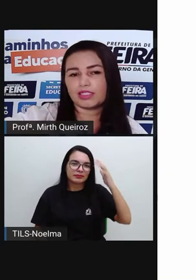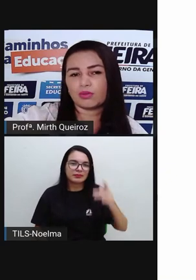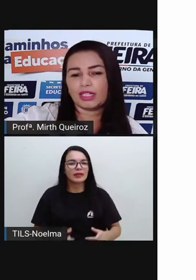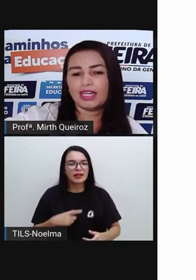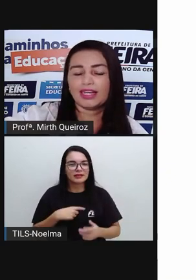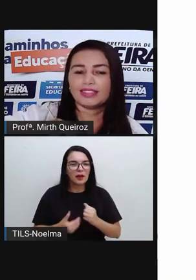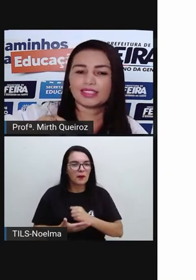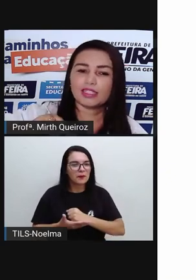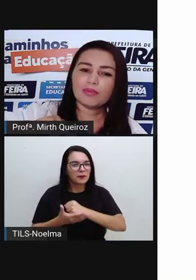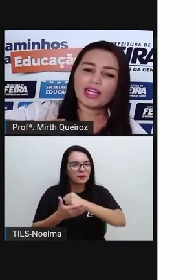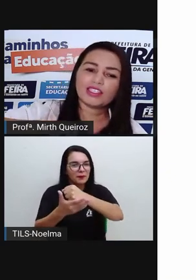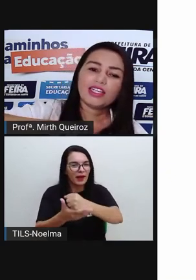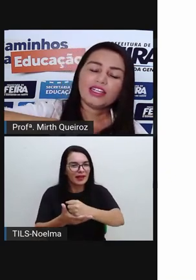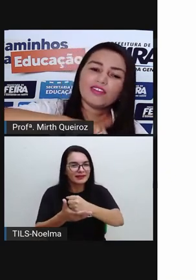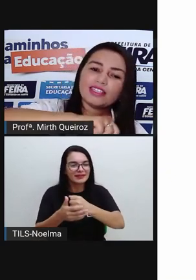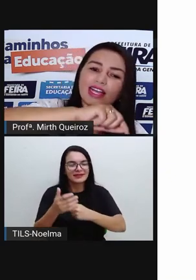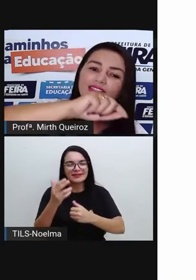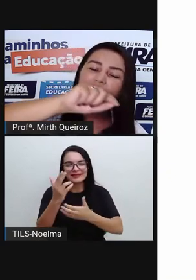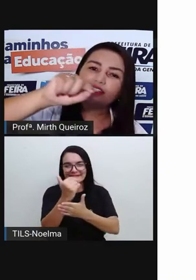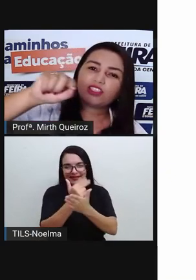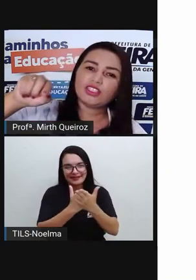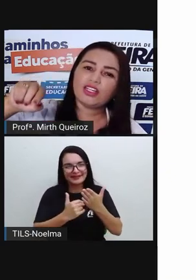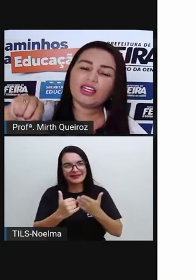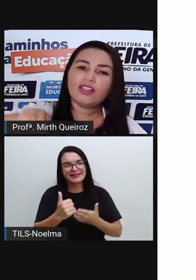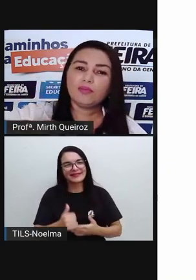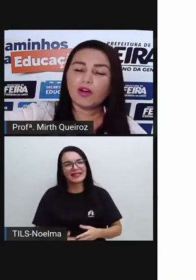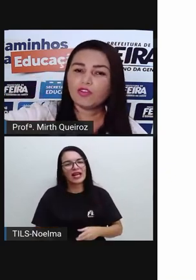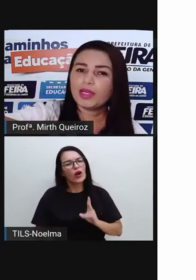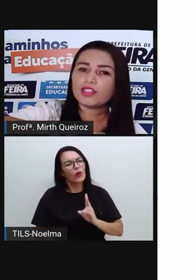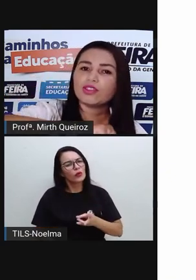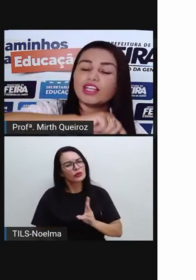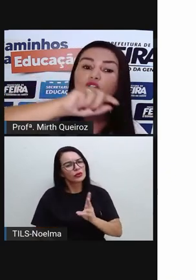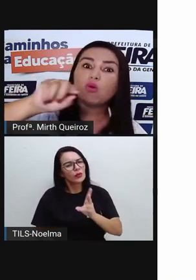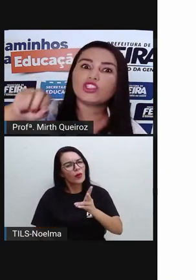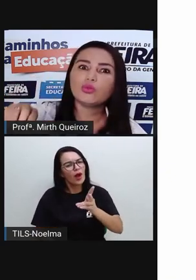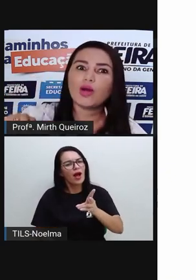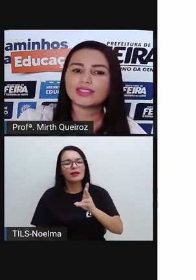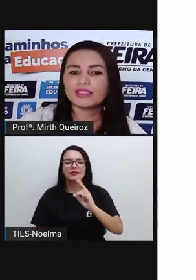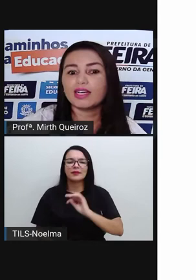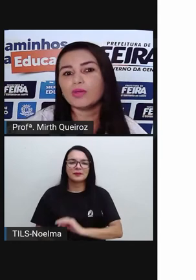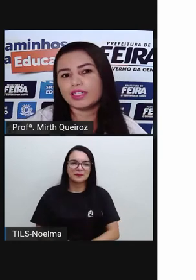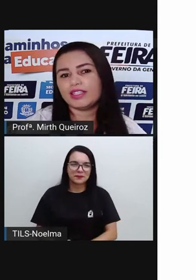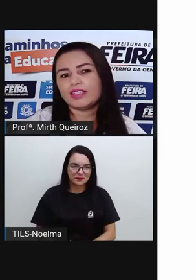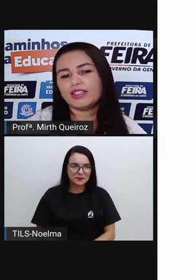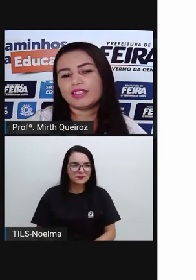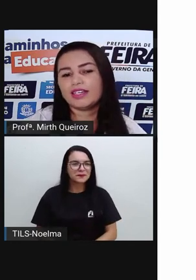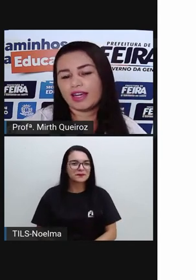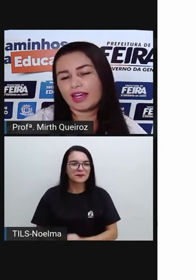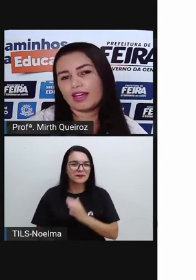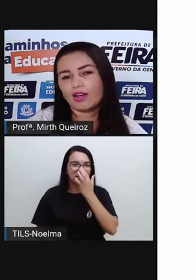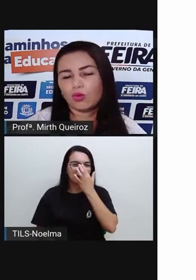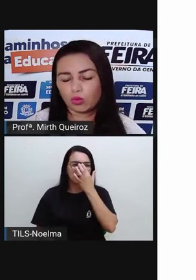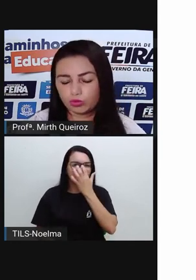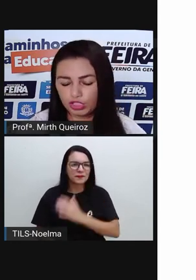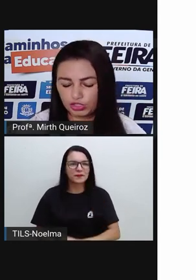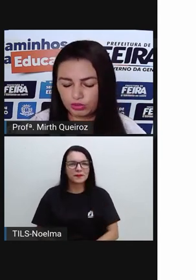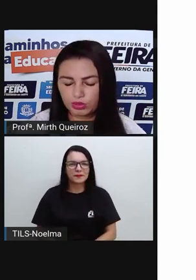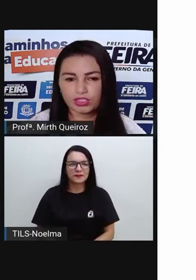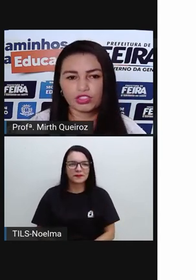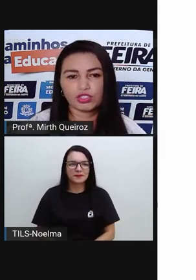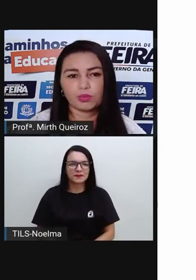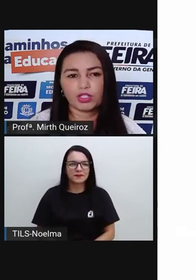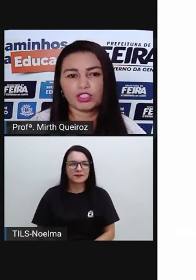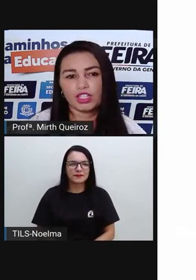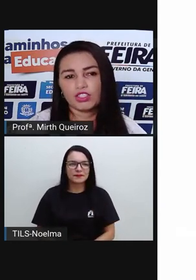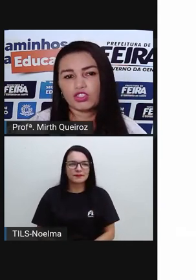para a formação aí dessa imagem e vai dar a ideia de movimento, De continuação aí que é o objetivo